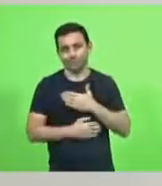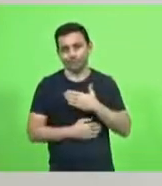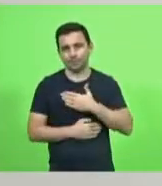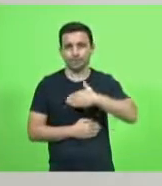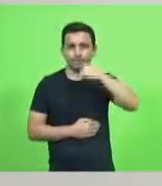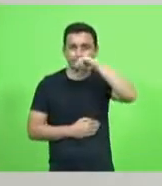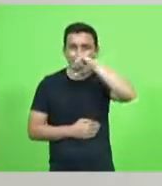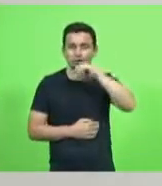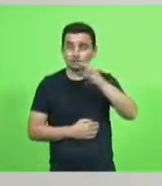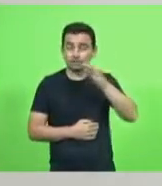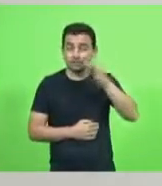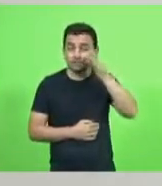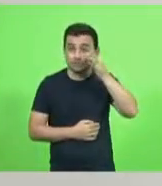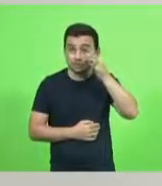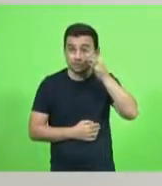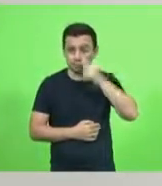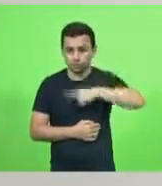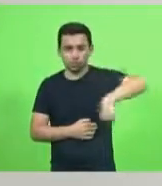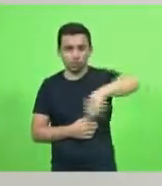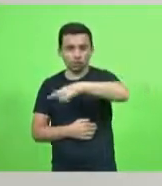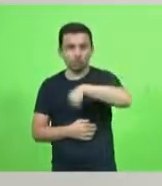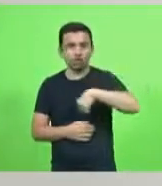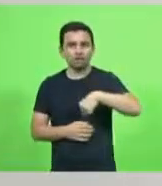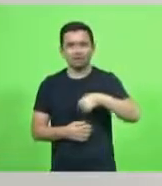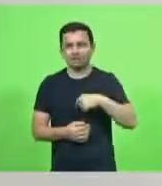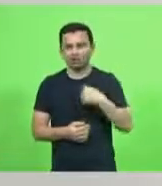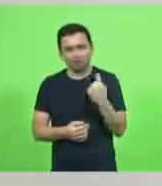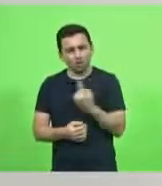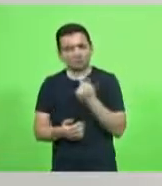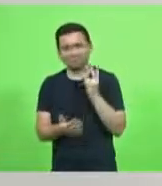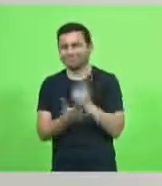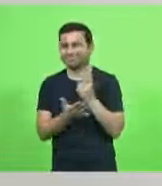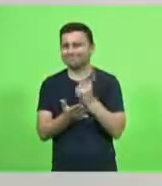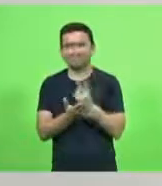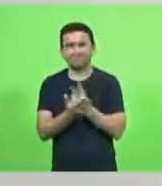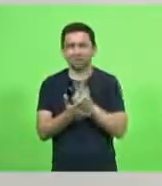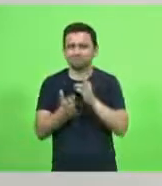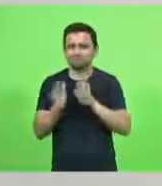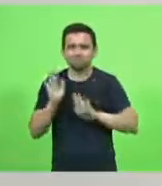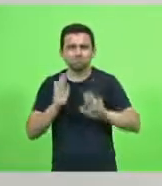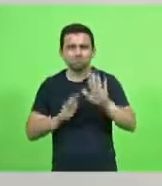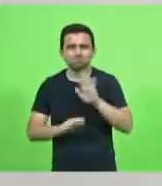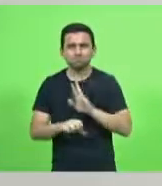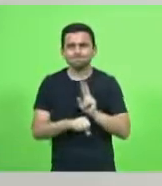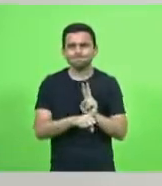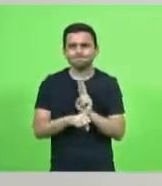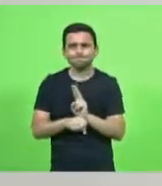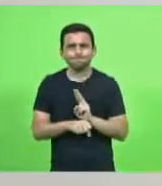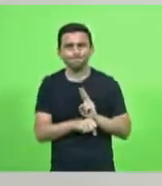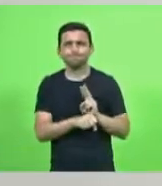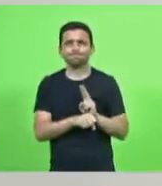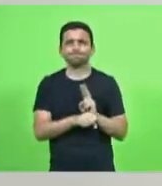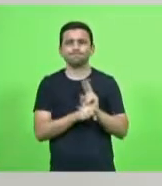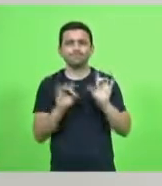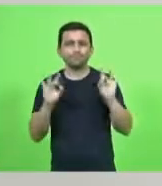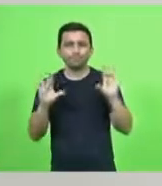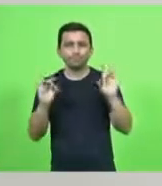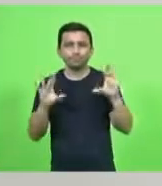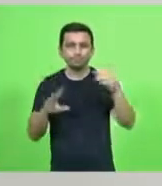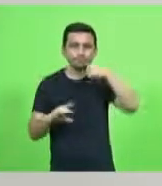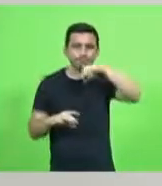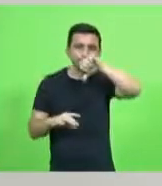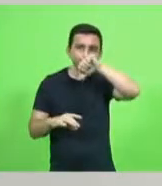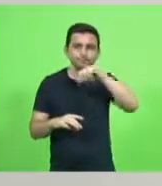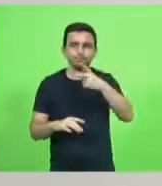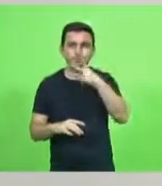viu o cuidado que nós sempre tivemos sempre tivemos um cuidado especial por mãe e por